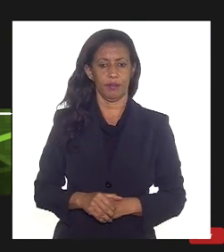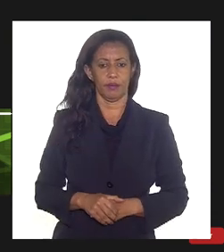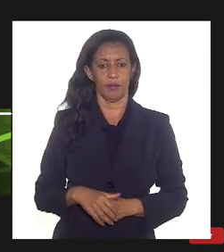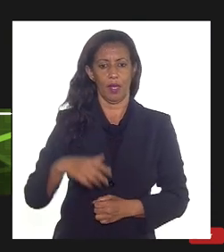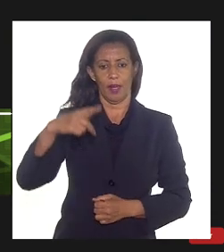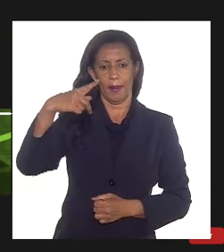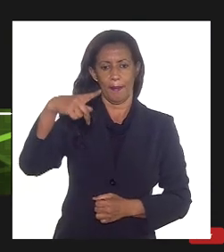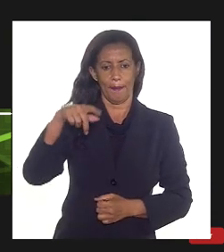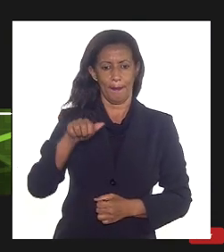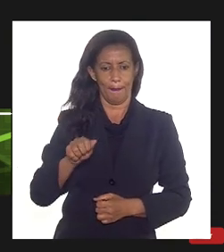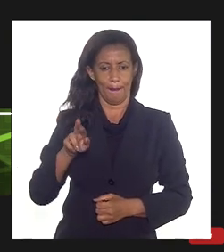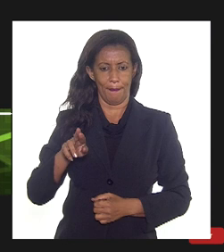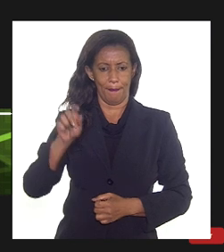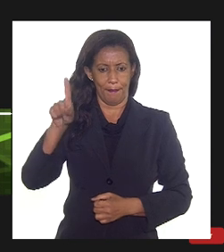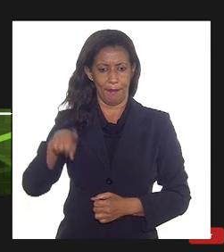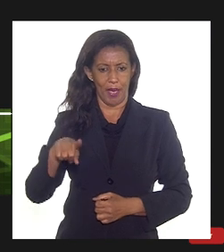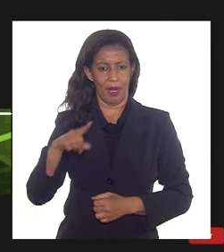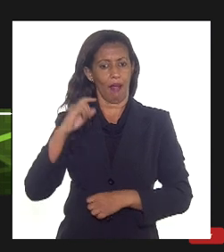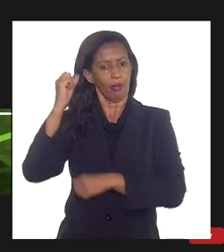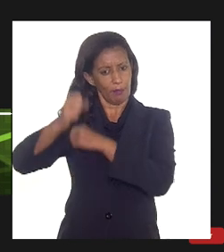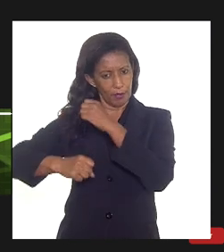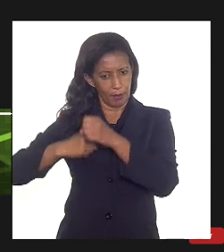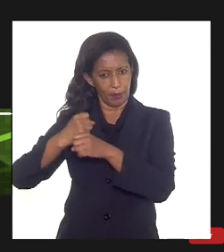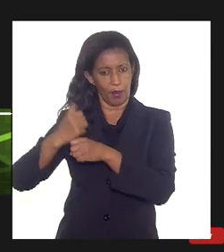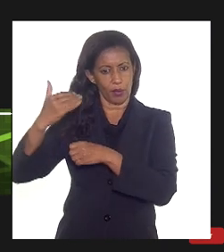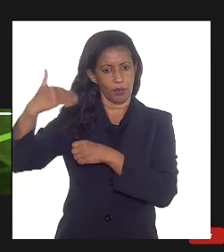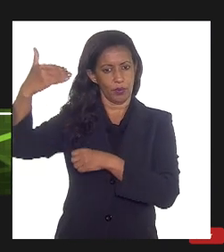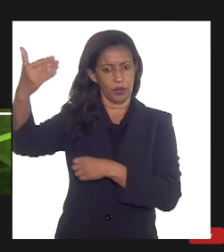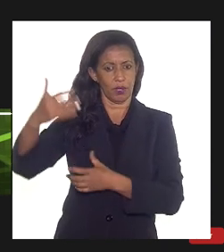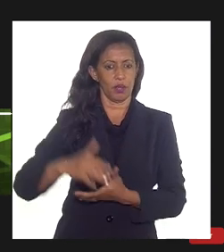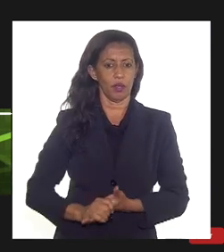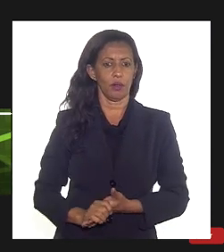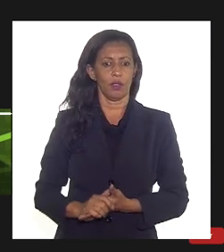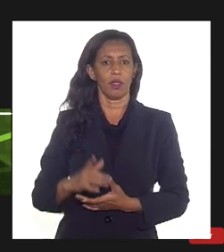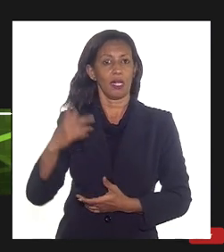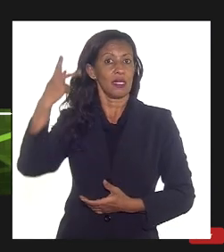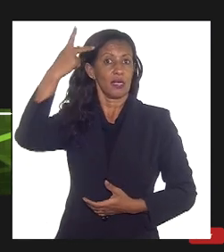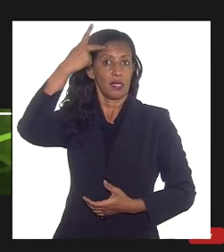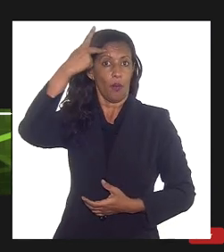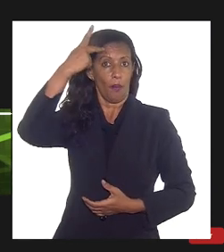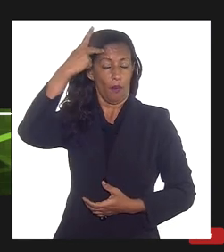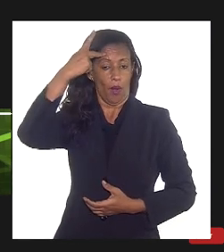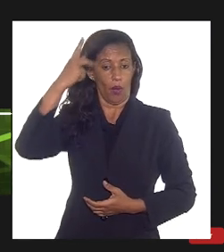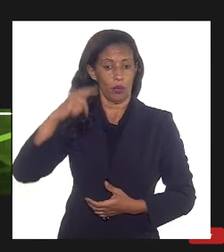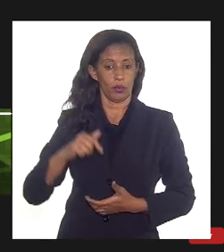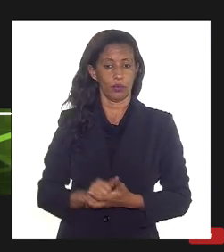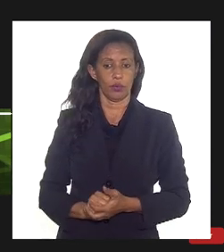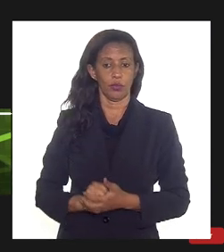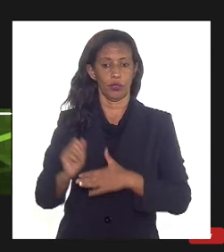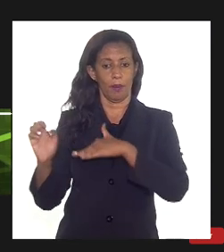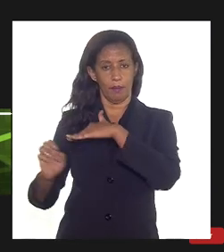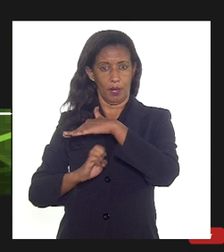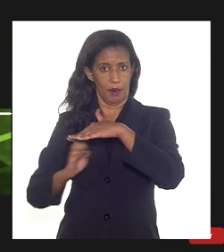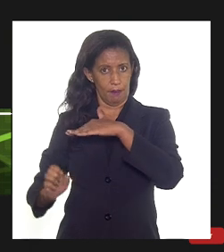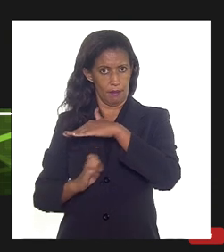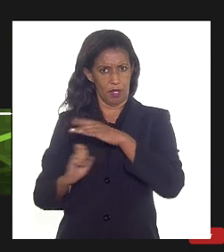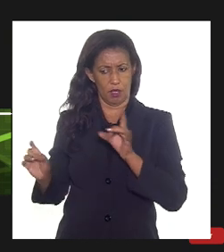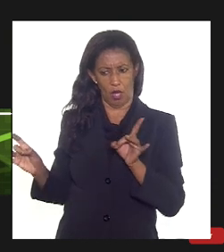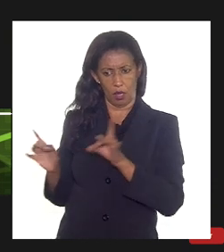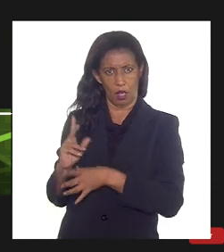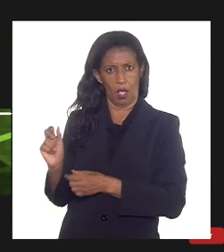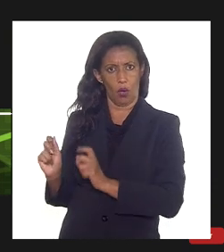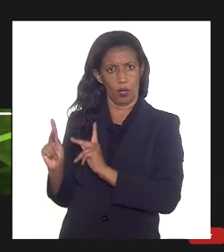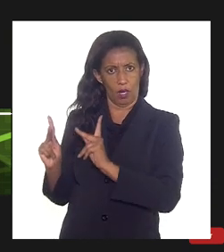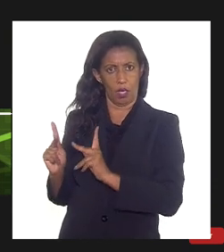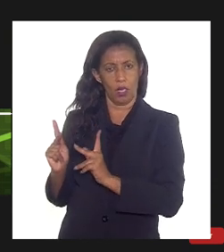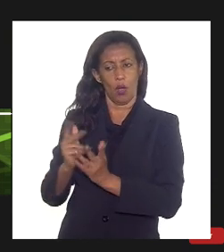para a entrada nos próximos anos e o terminal aqui em São Paulo já anunciado pela empresa Compass para a entrada em